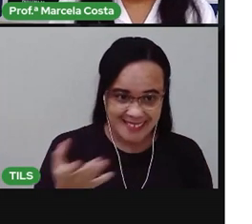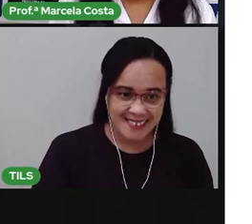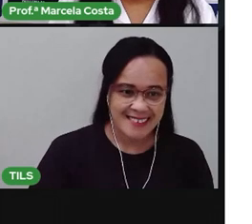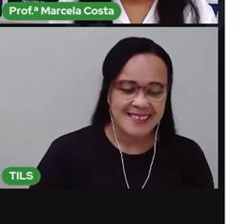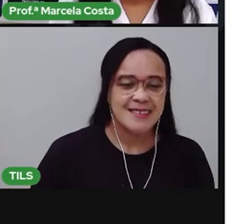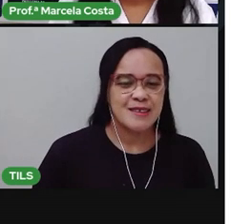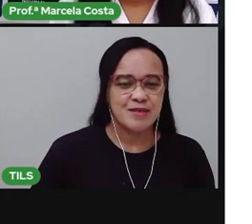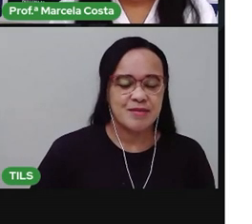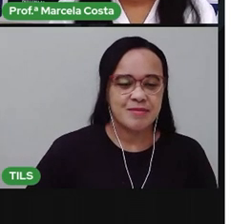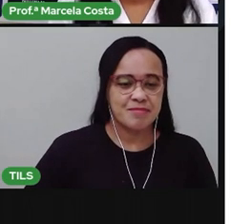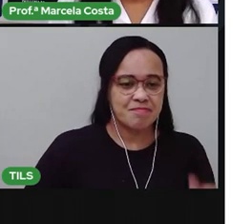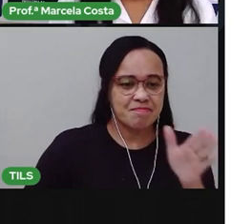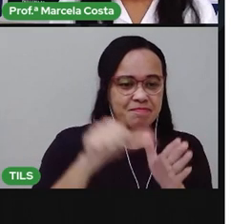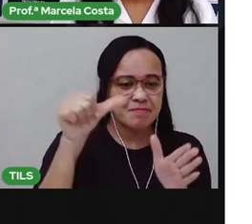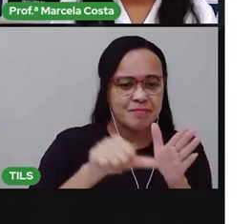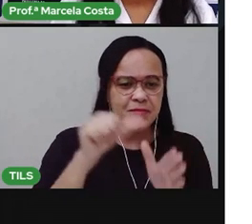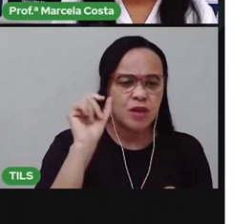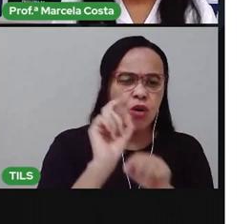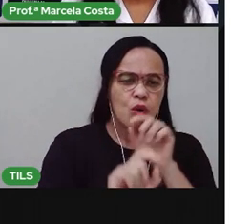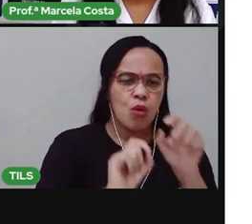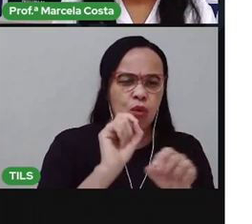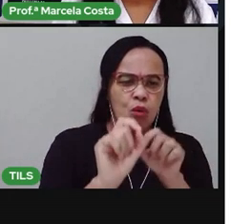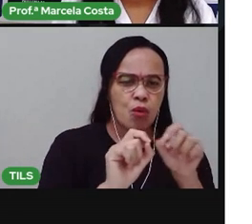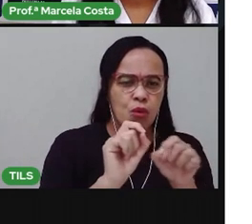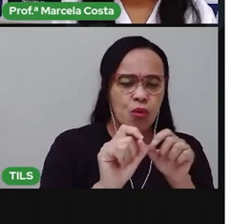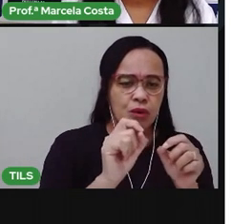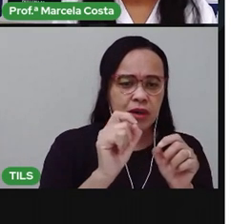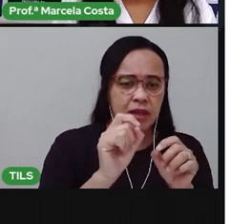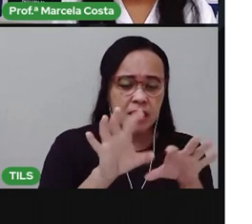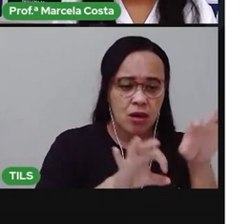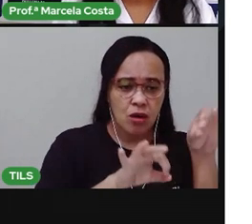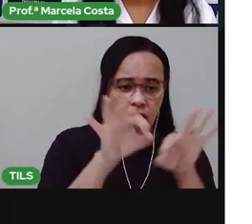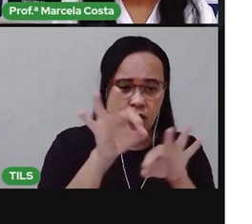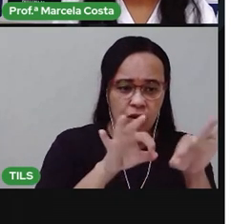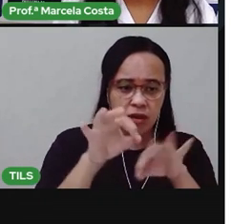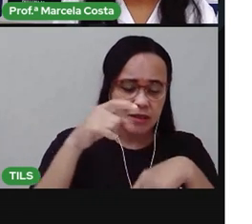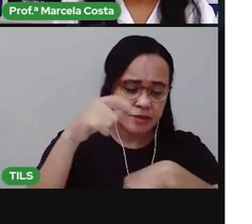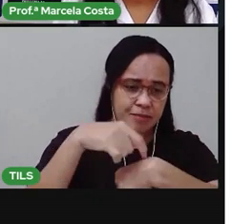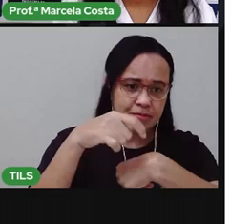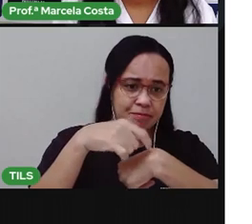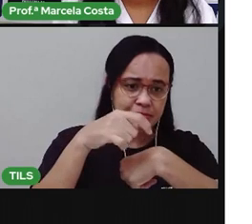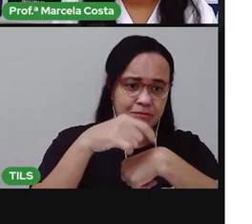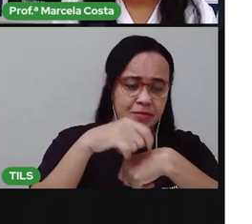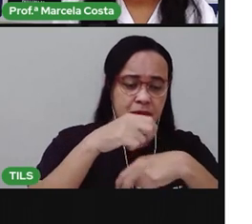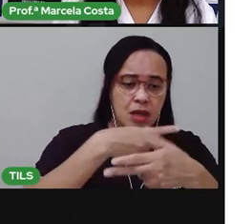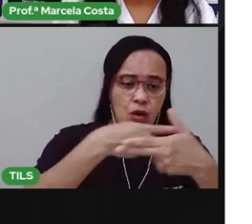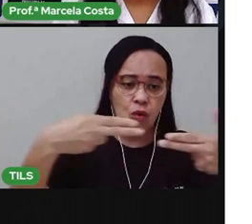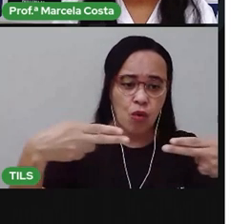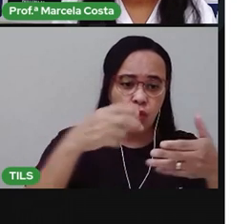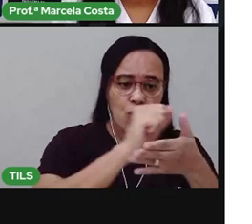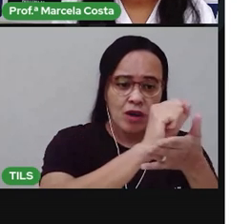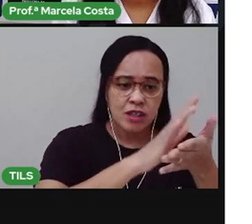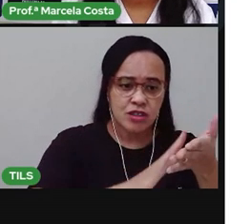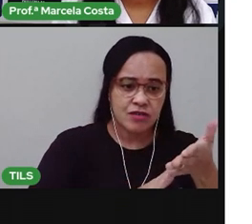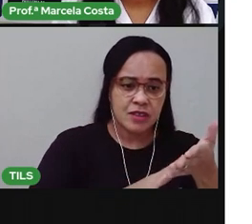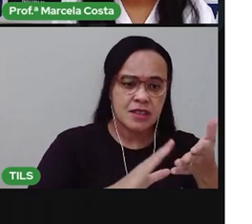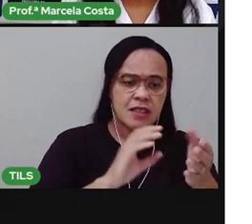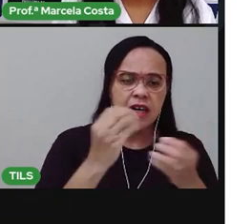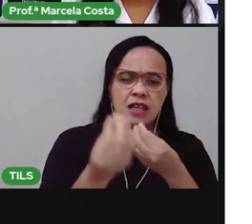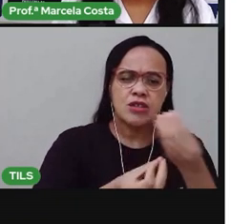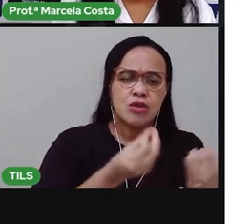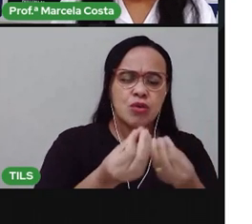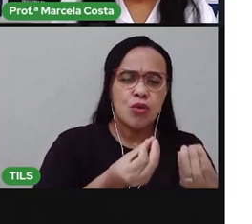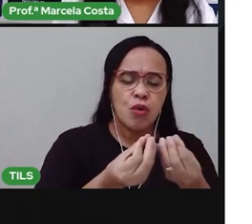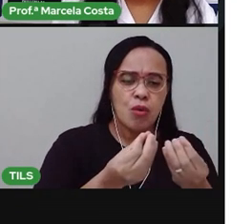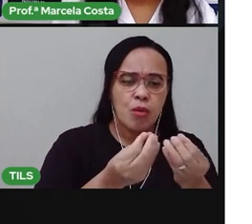Uma das formas que ajuda a gente a organizar melhor o nosso tempo, as nossas atividades, distribuir as nossas atividades